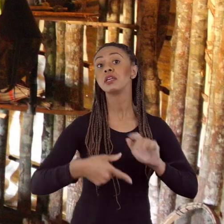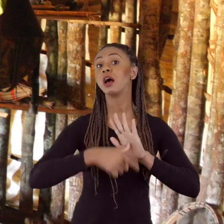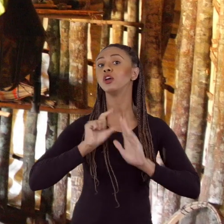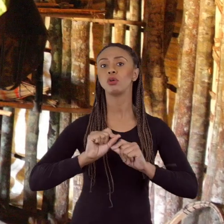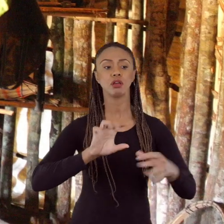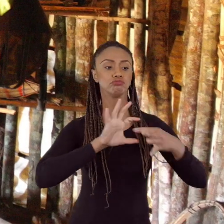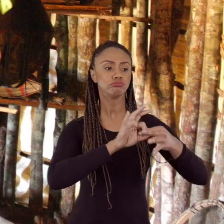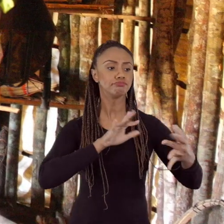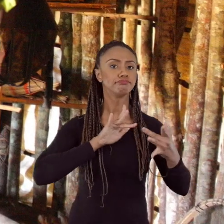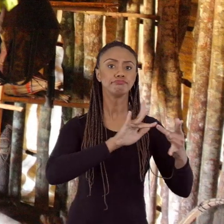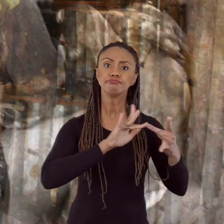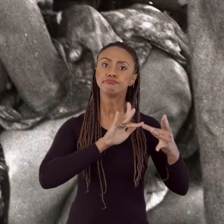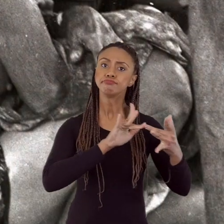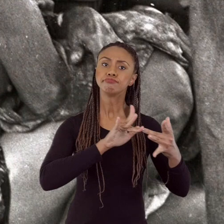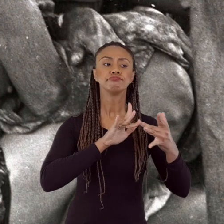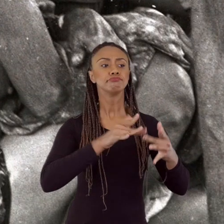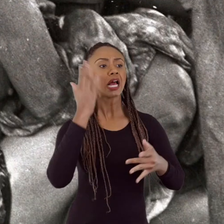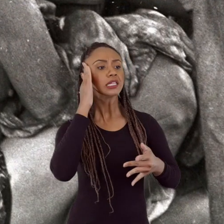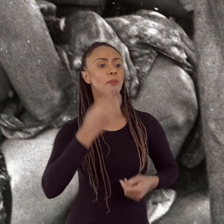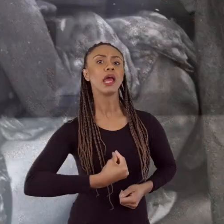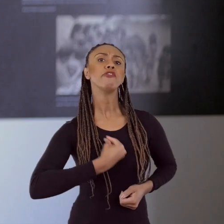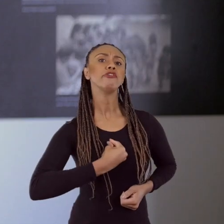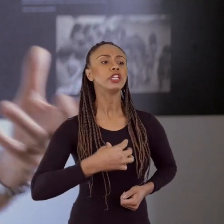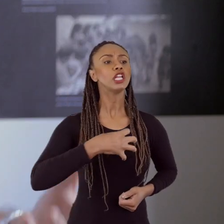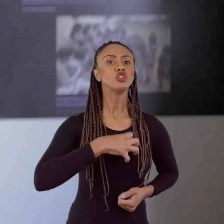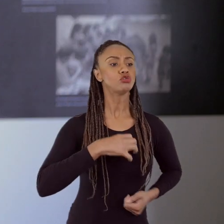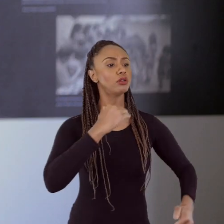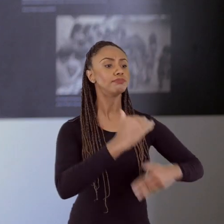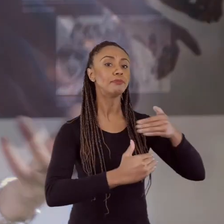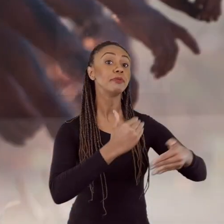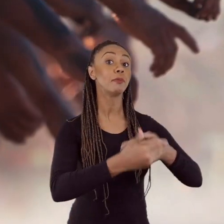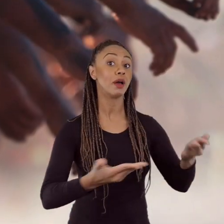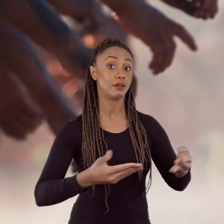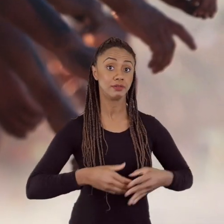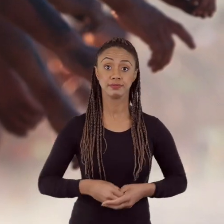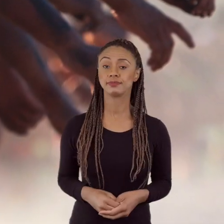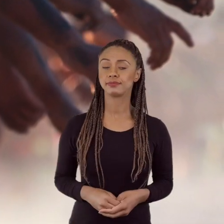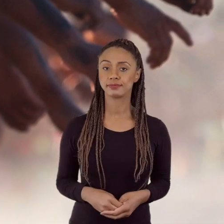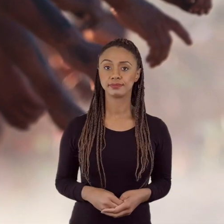que ter vínculo com a comunidade que você trabalha. Você tem que saber como é que essas pessoas vivem, como elas sentem, como elas amam.